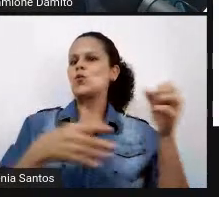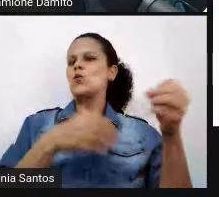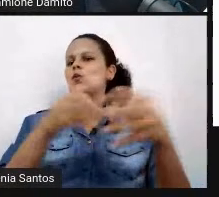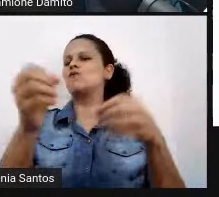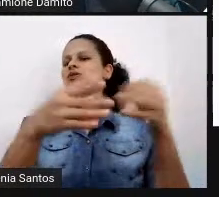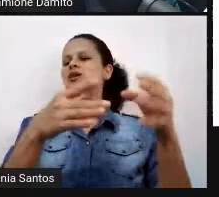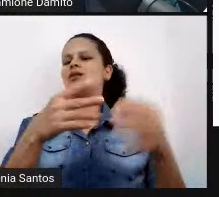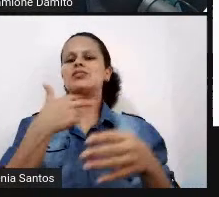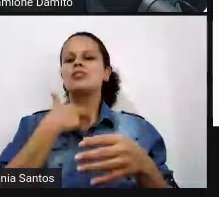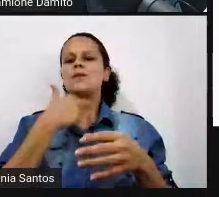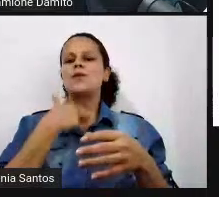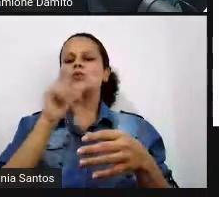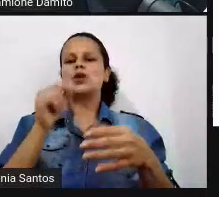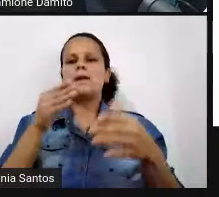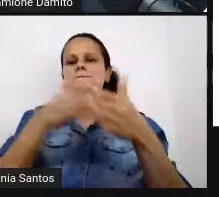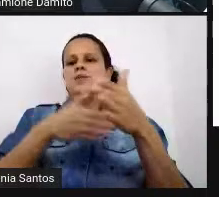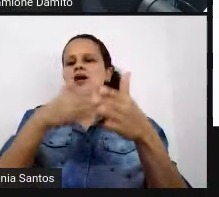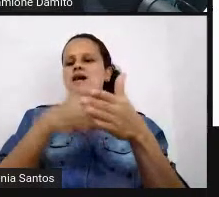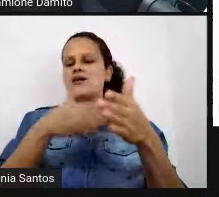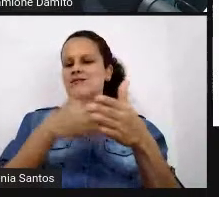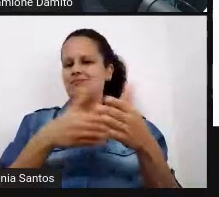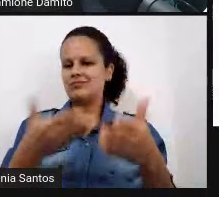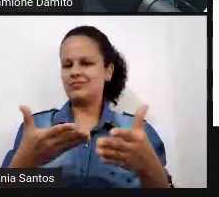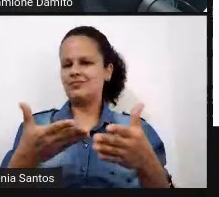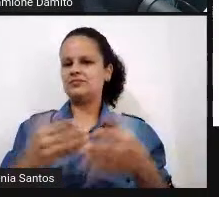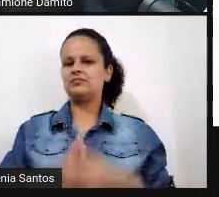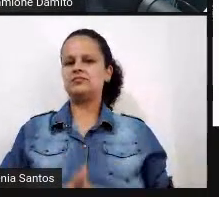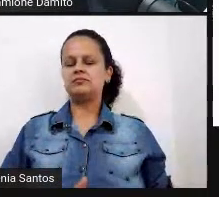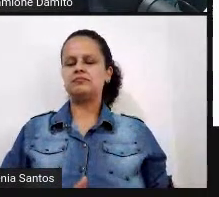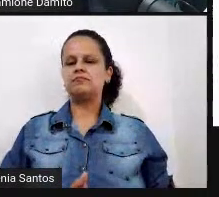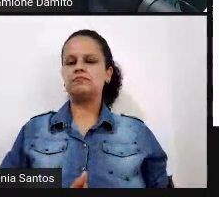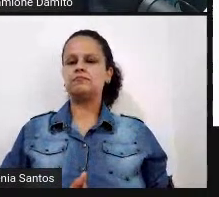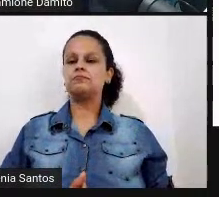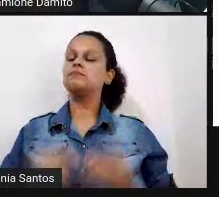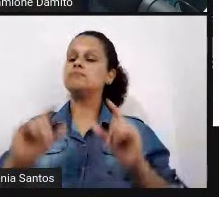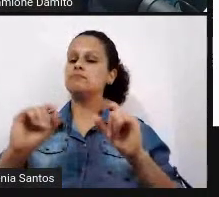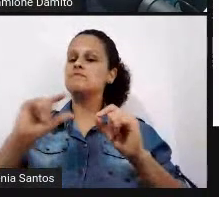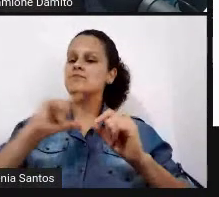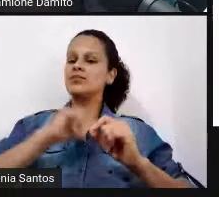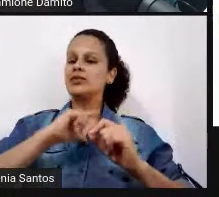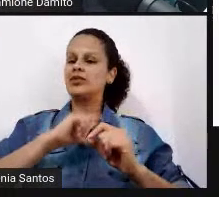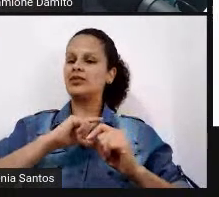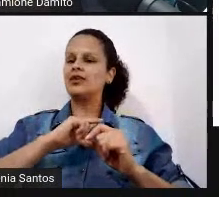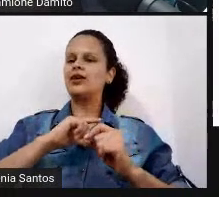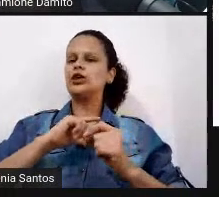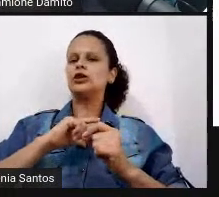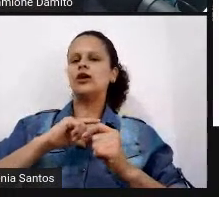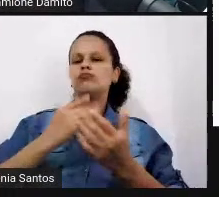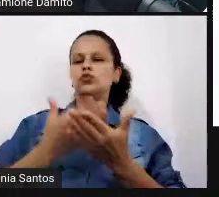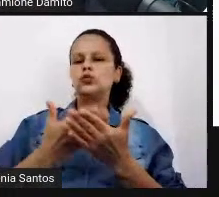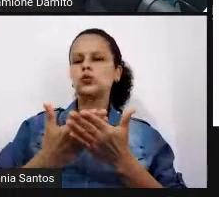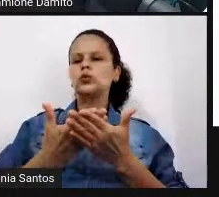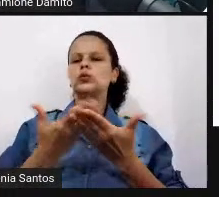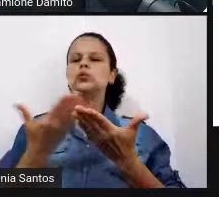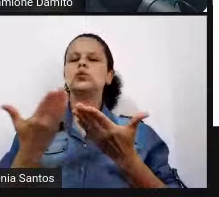E hoje nós temos, através do estudo, dos avanços da neurociência, das observações da educação,